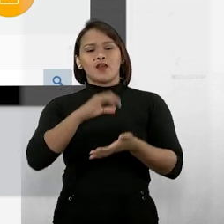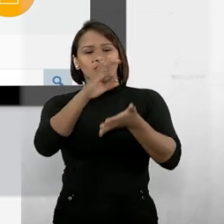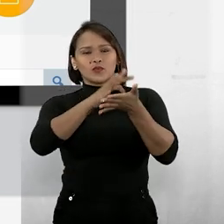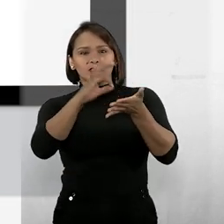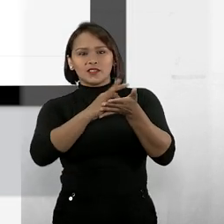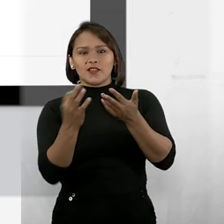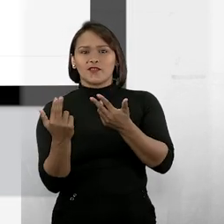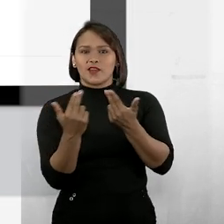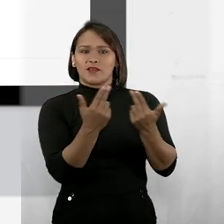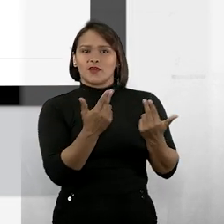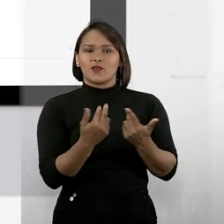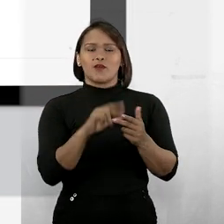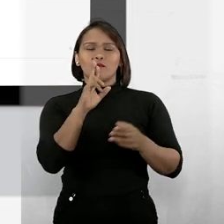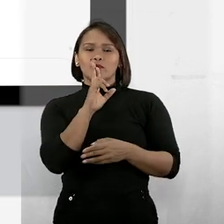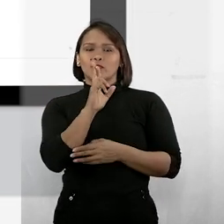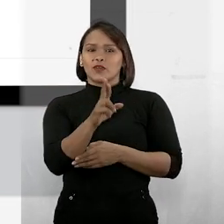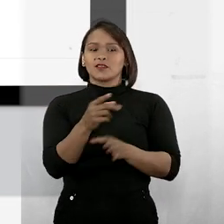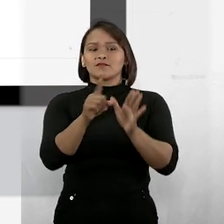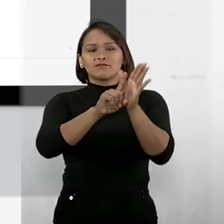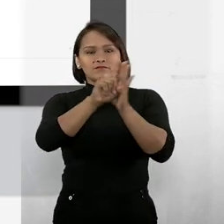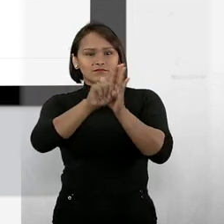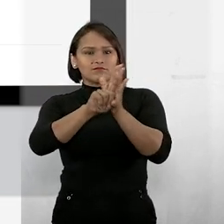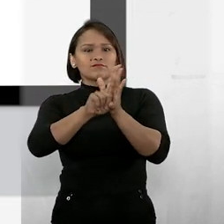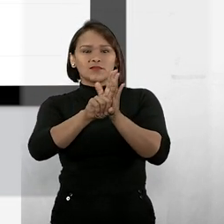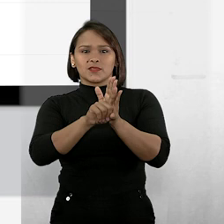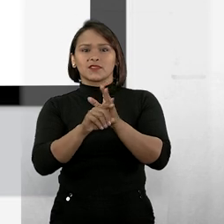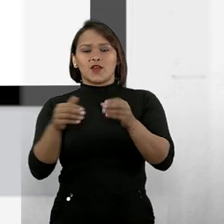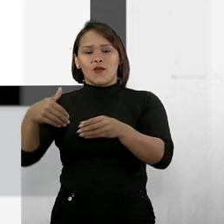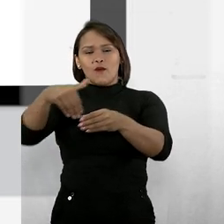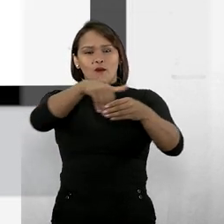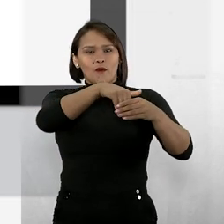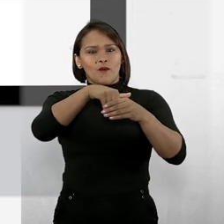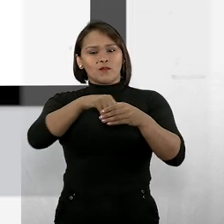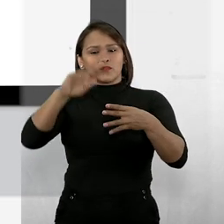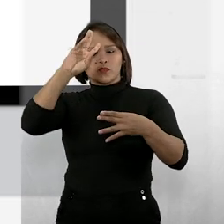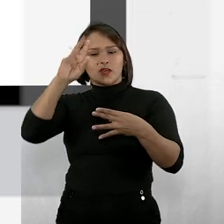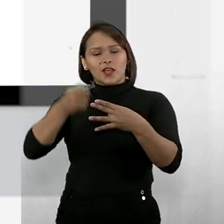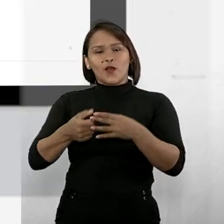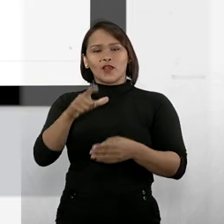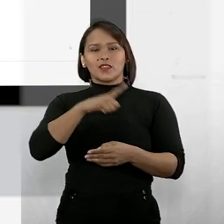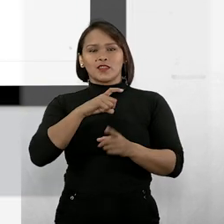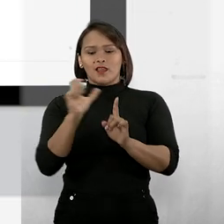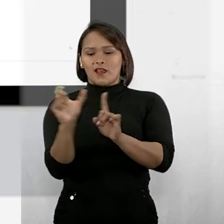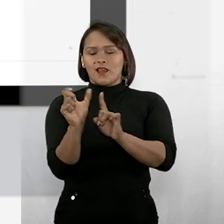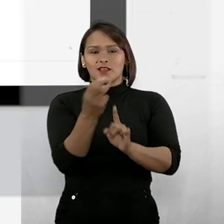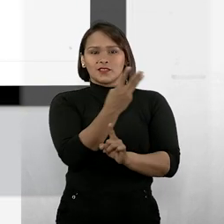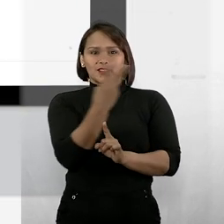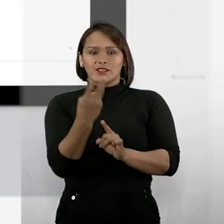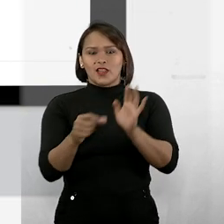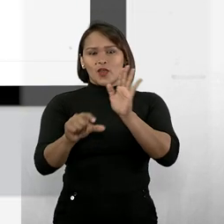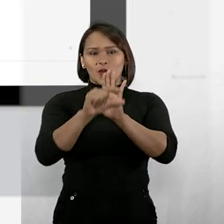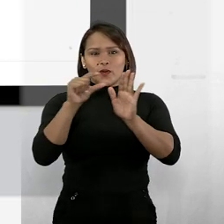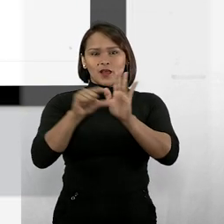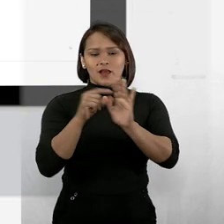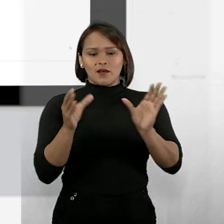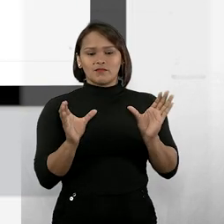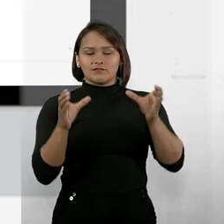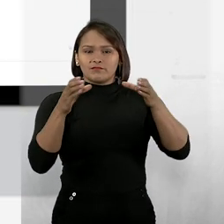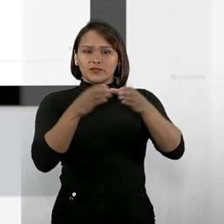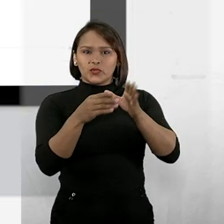escrevermos dessa forma, o resultado da pesquisa são acórdons que possuem essas três palavras no mesmo campo